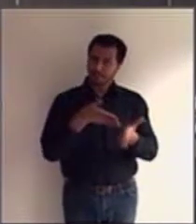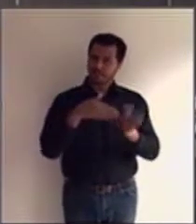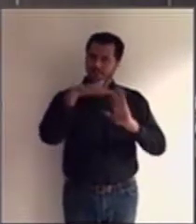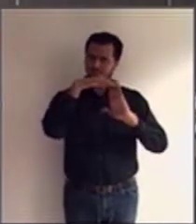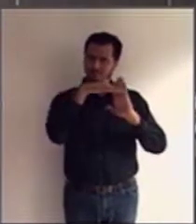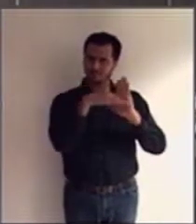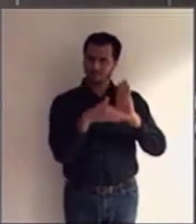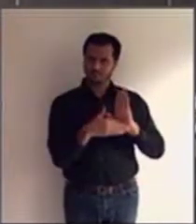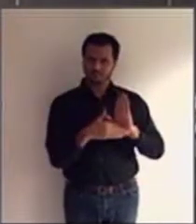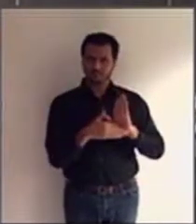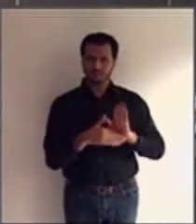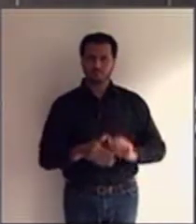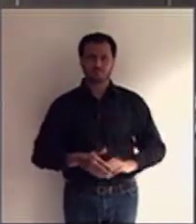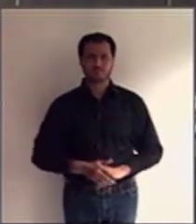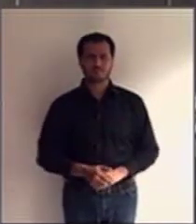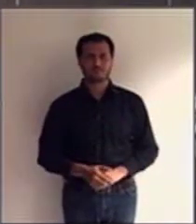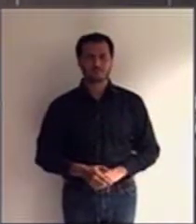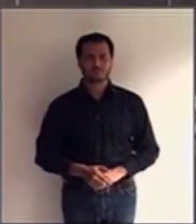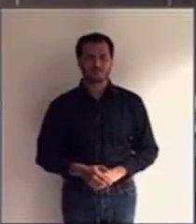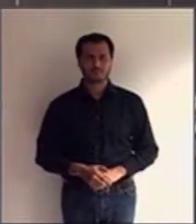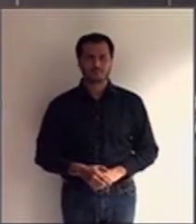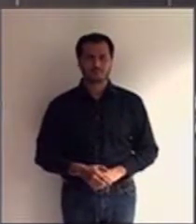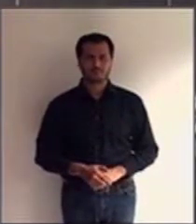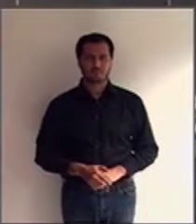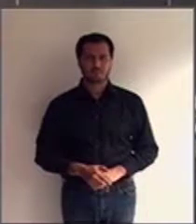Podendo circunscrever-se essas restrições,